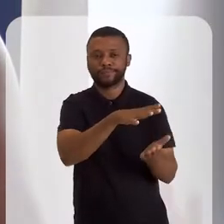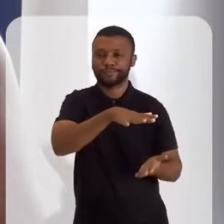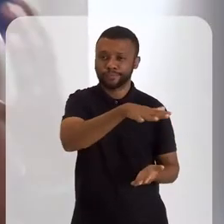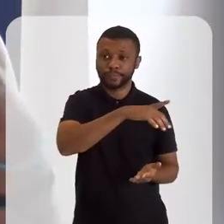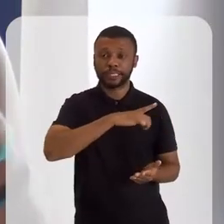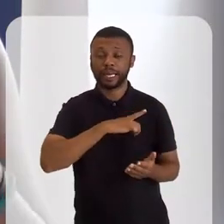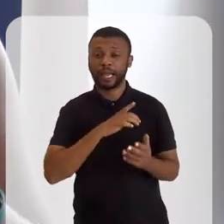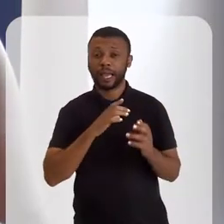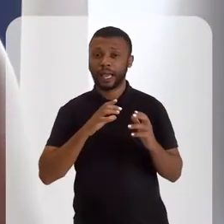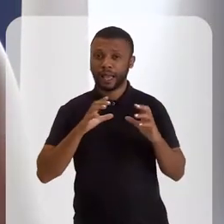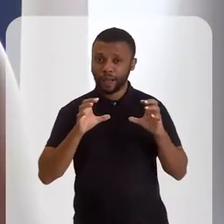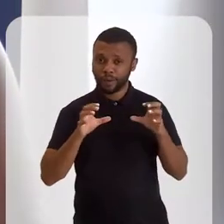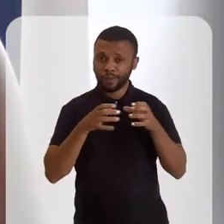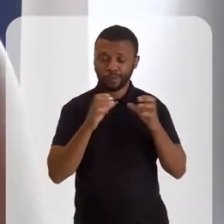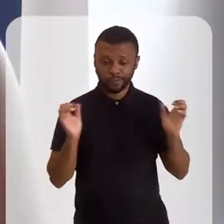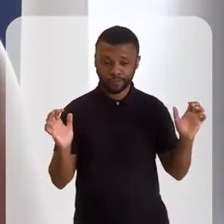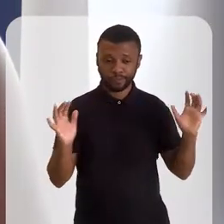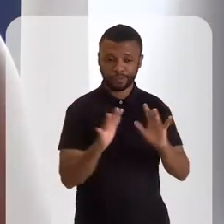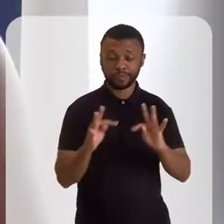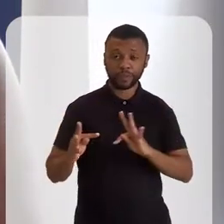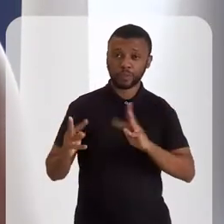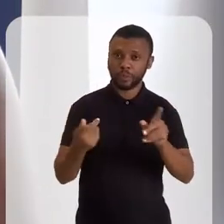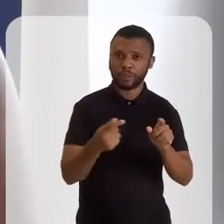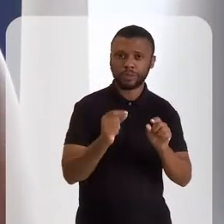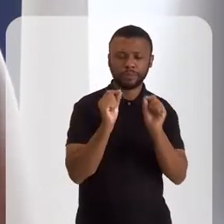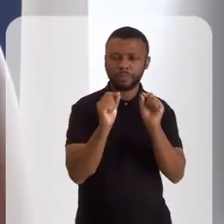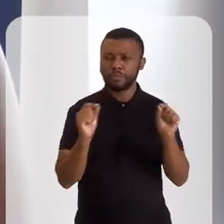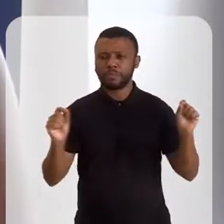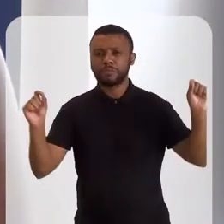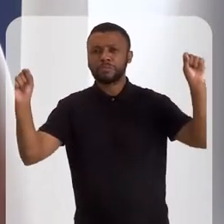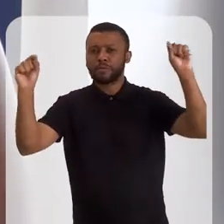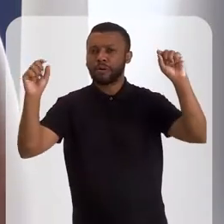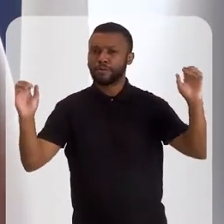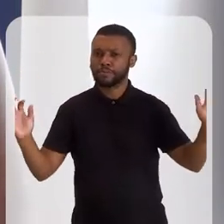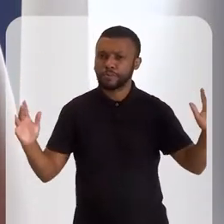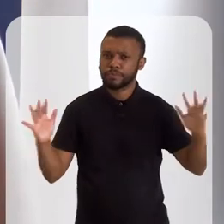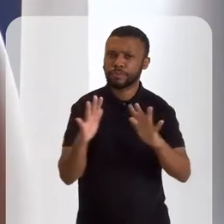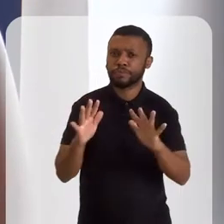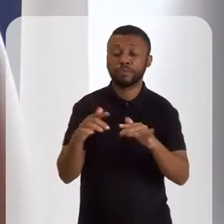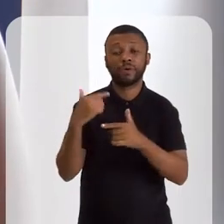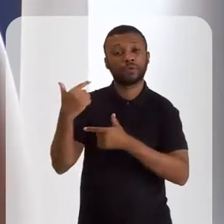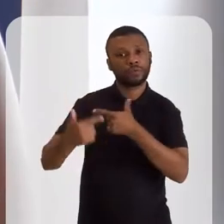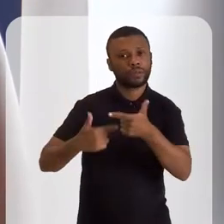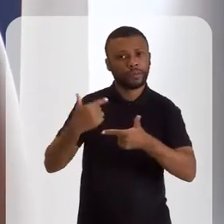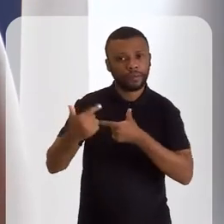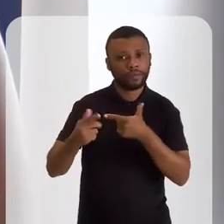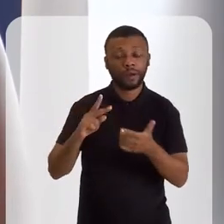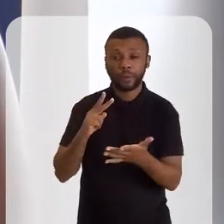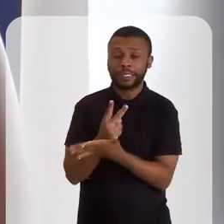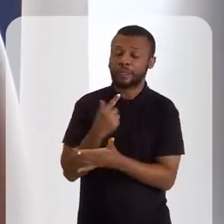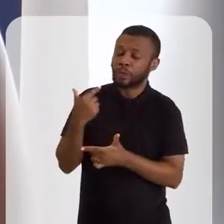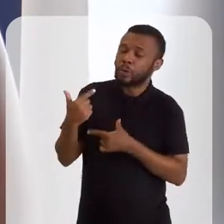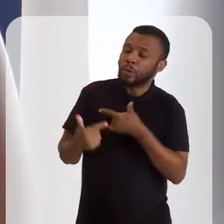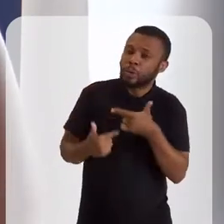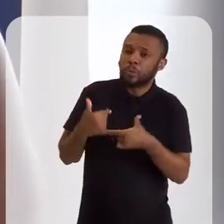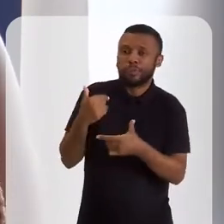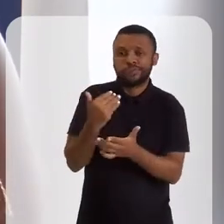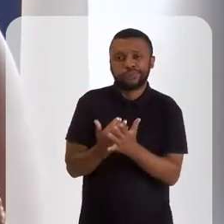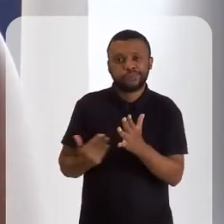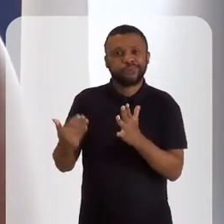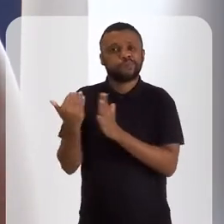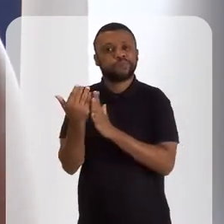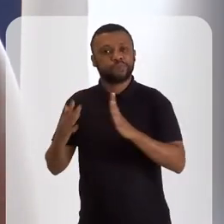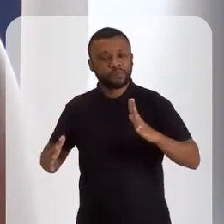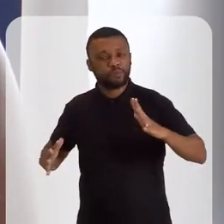congregação de todos aqueles que fazem parte daquela localidade, né? Então, quando as atividades estão acontecendo em um ritmo intenso e